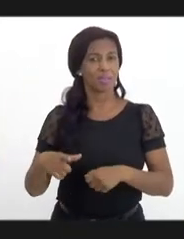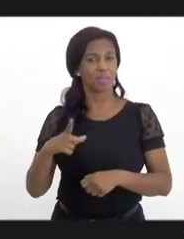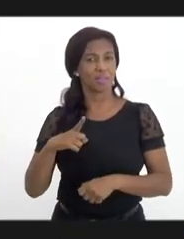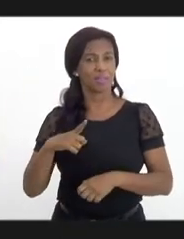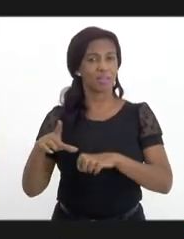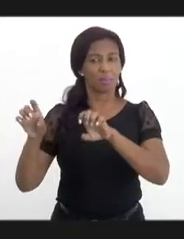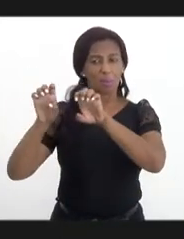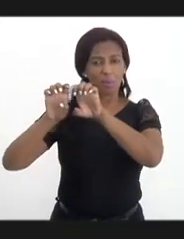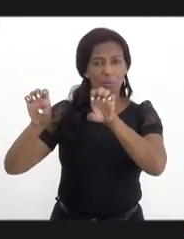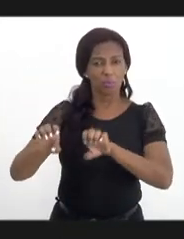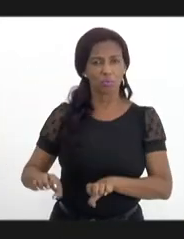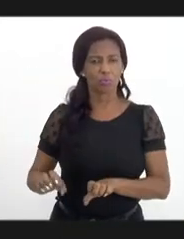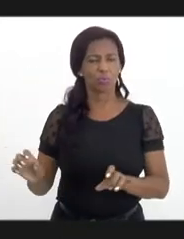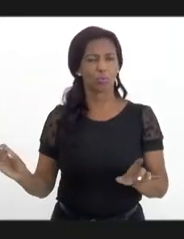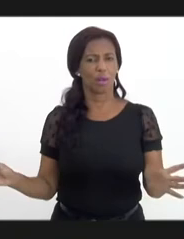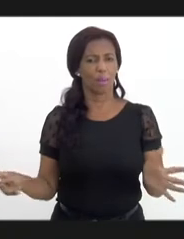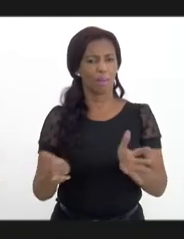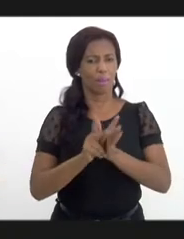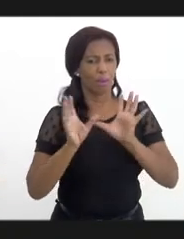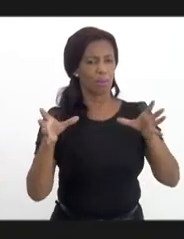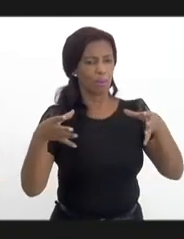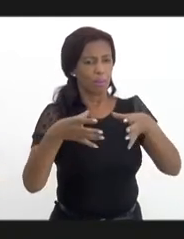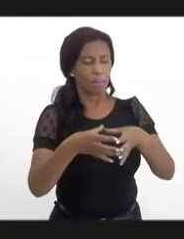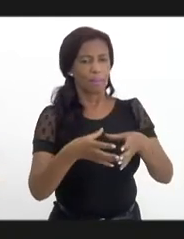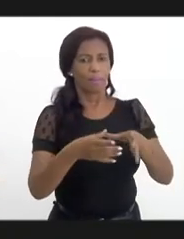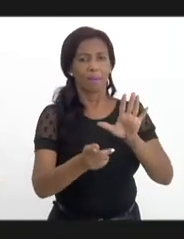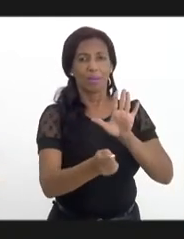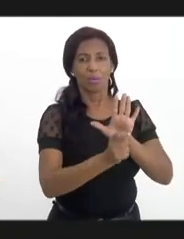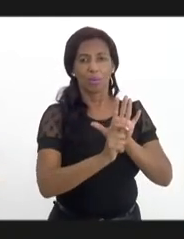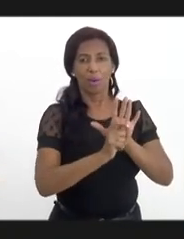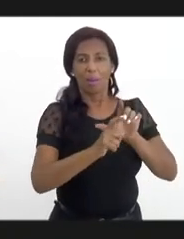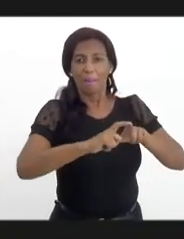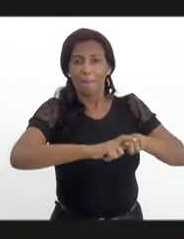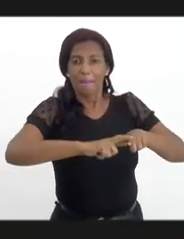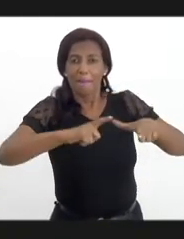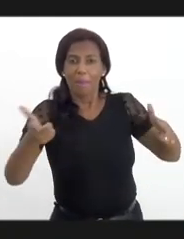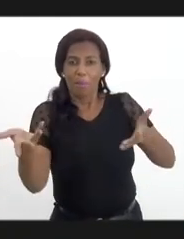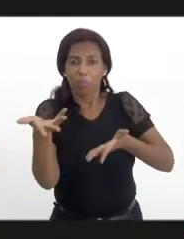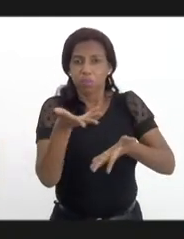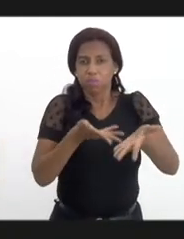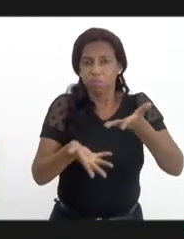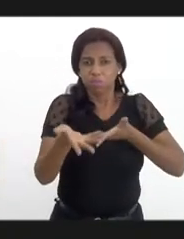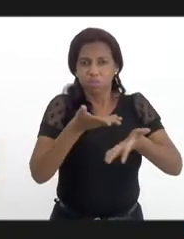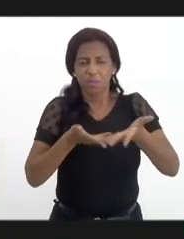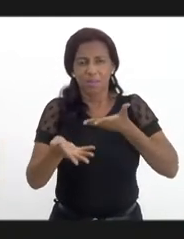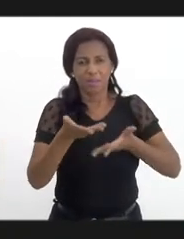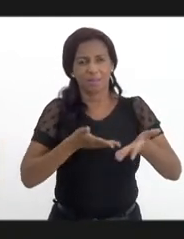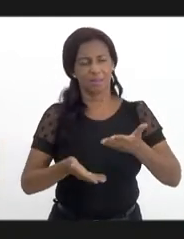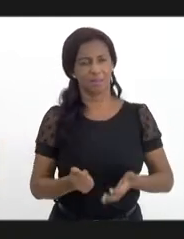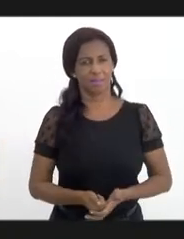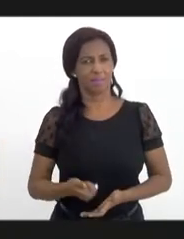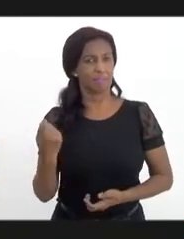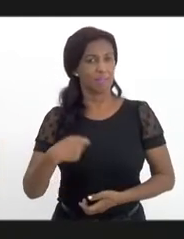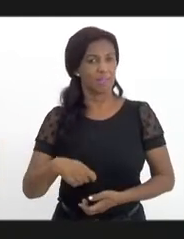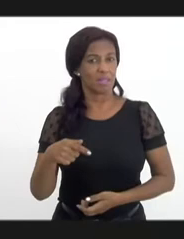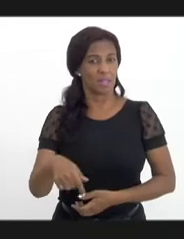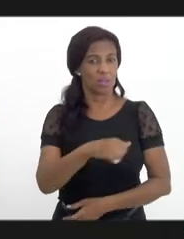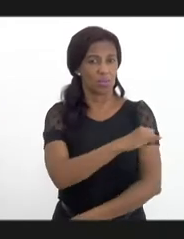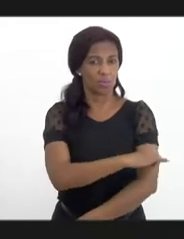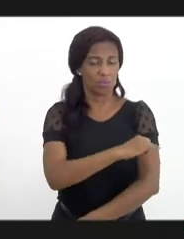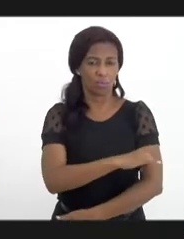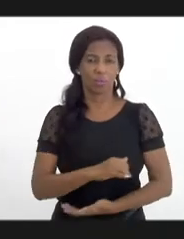de catas voltadas para álcool e drogas mais robusta, parceira do cuidado. Veja, no Rio,